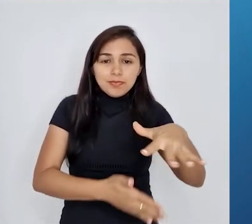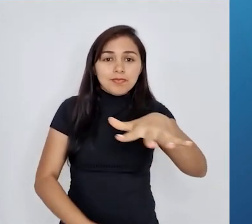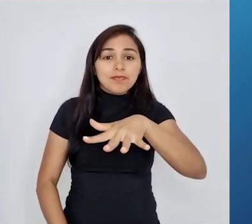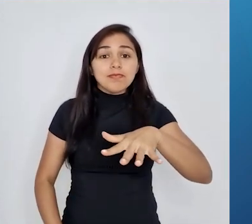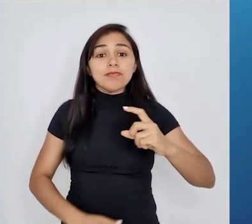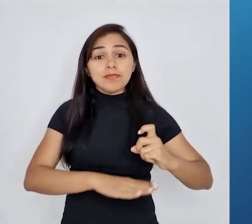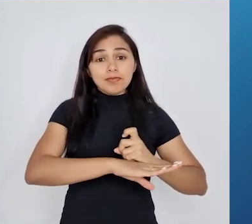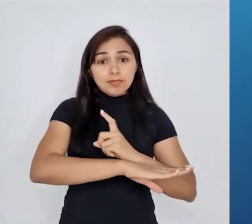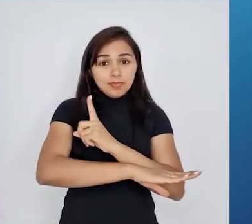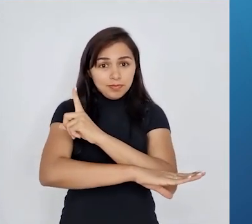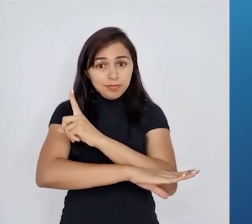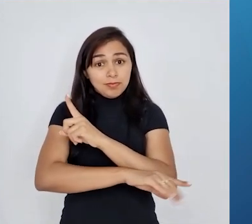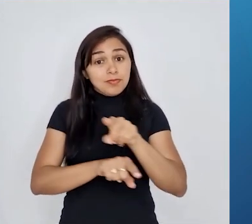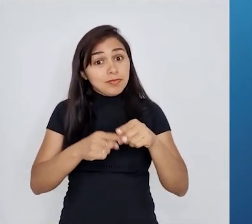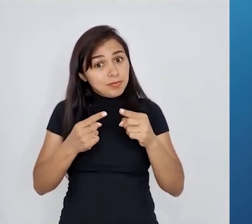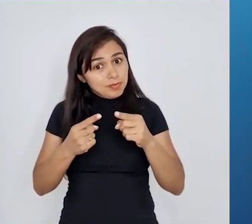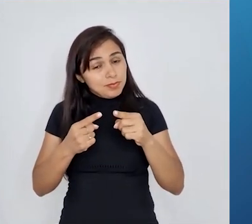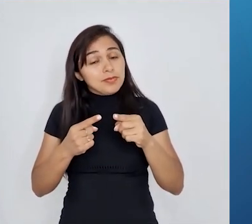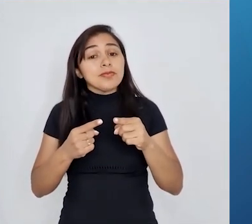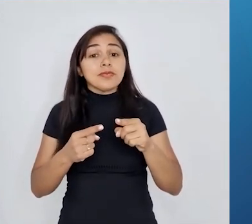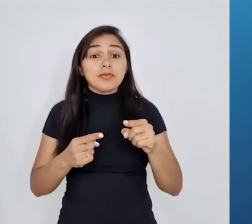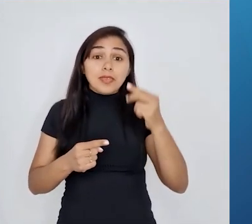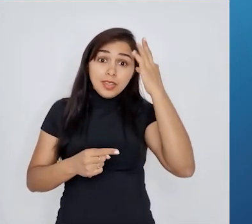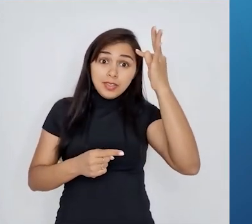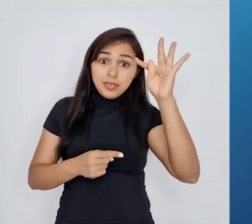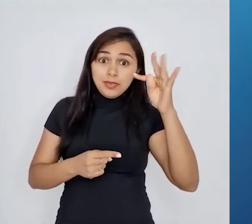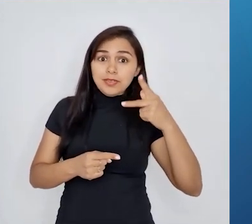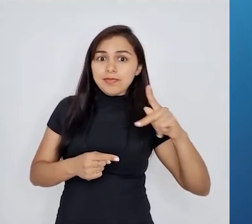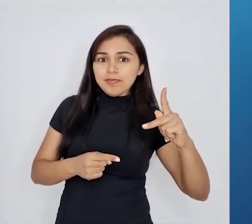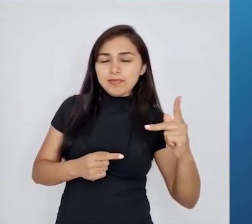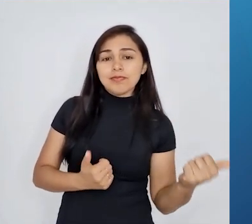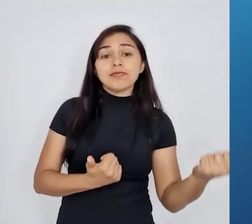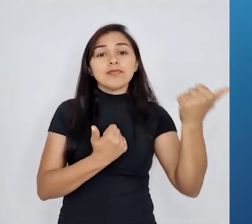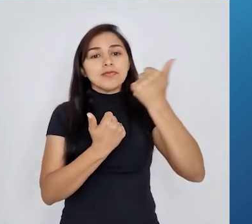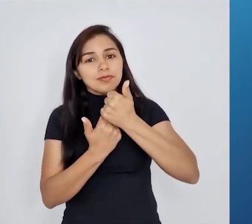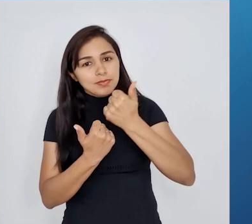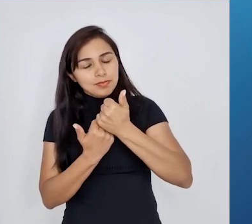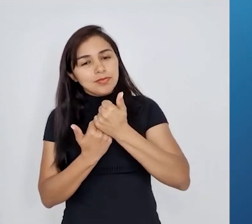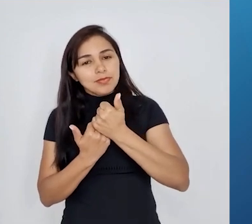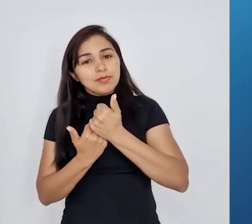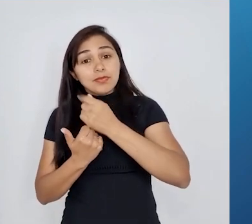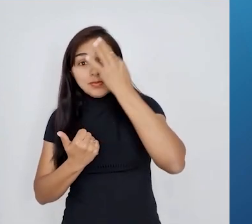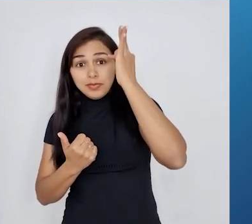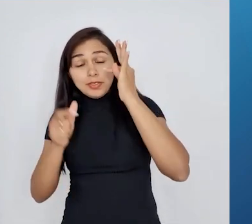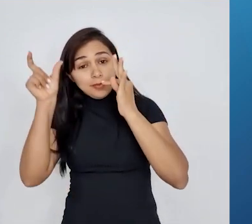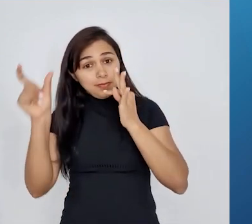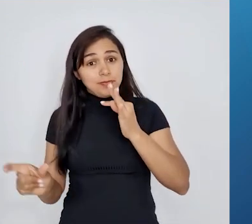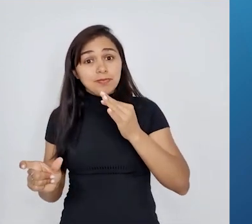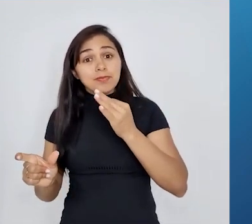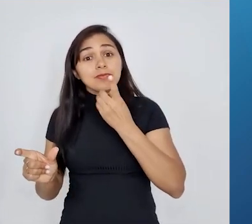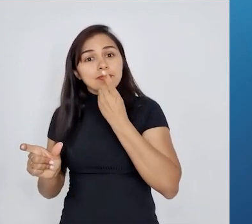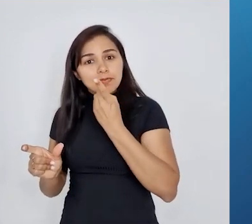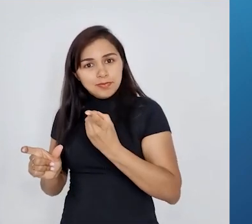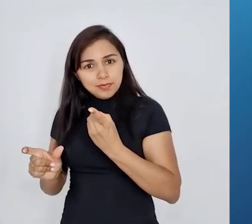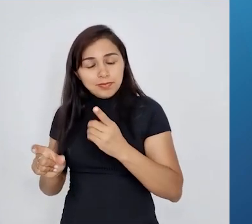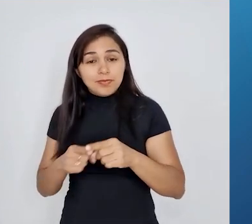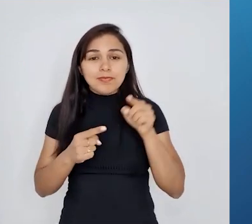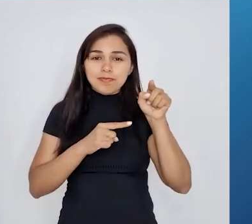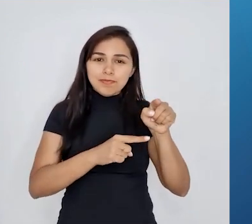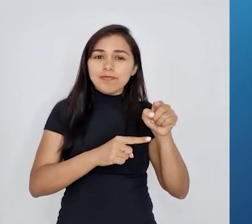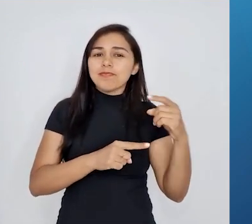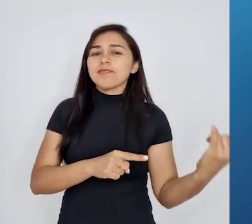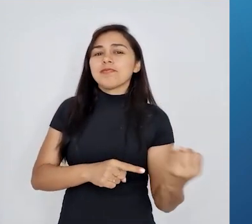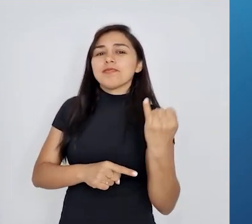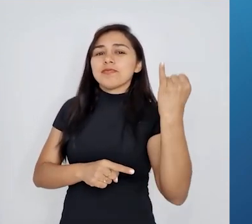superadas pela teoria da seleção natural, proposta por Charles Darwin, Lamarck desempenhou um papel significativo na história